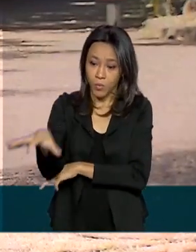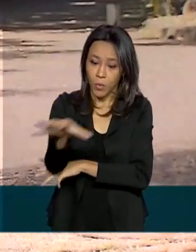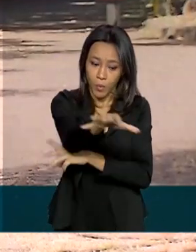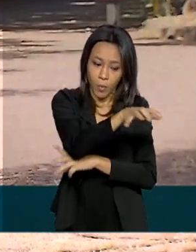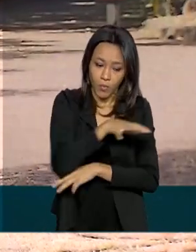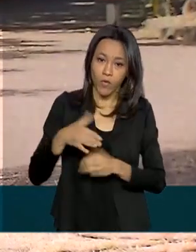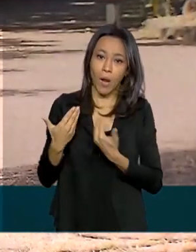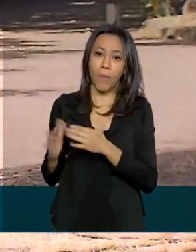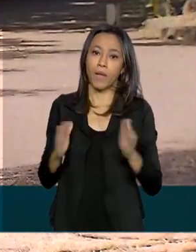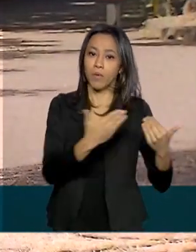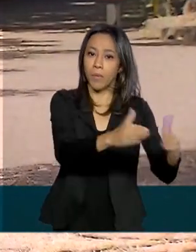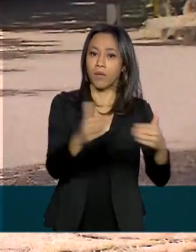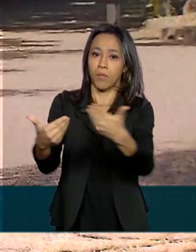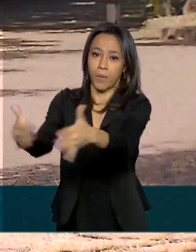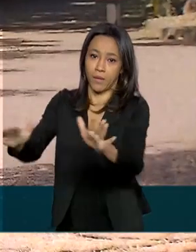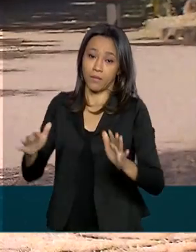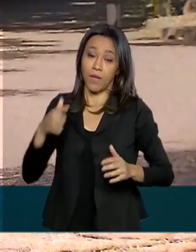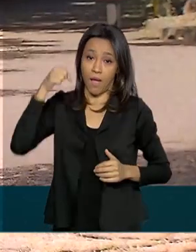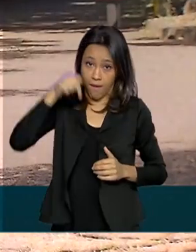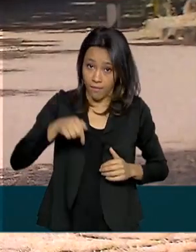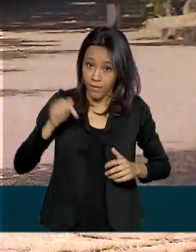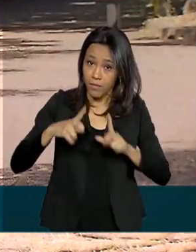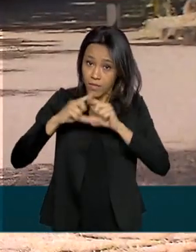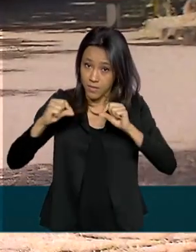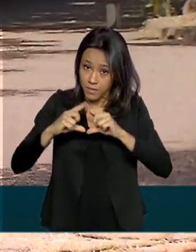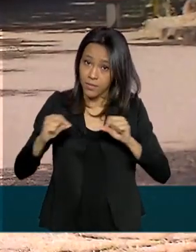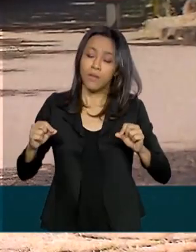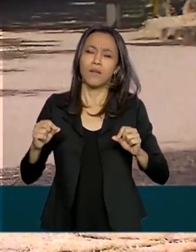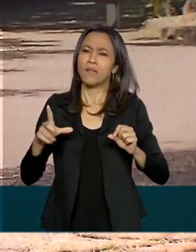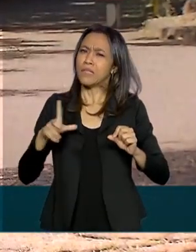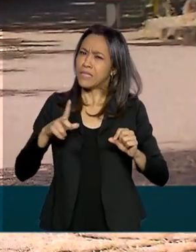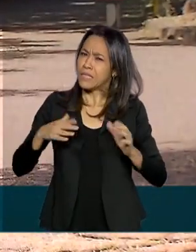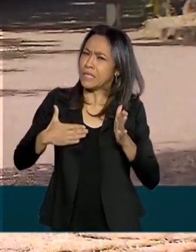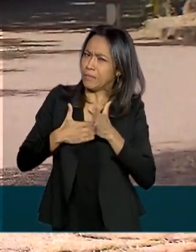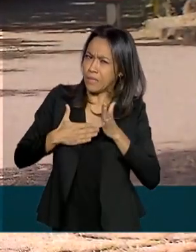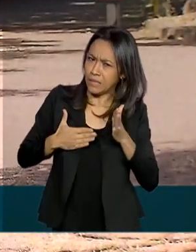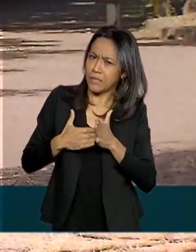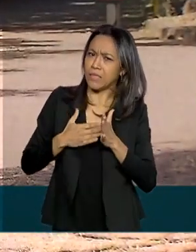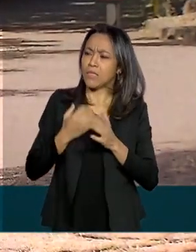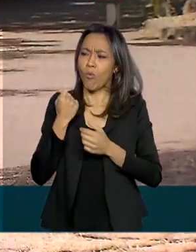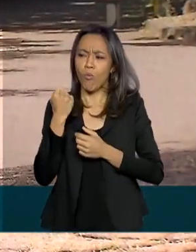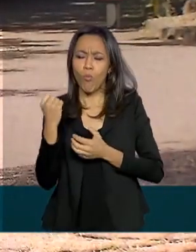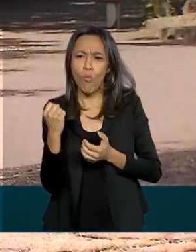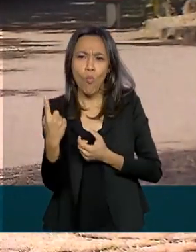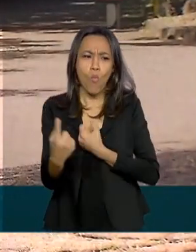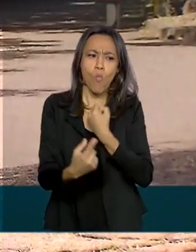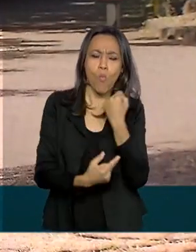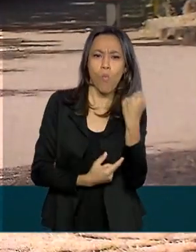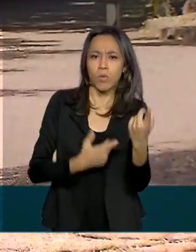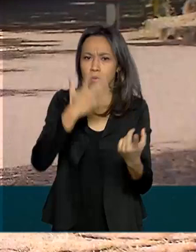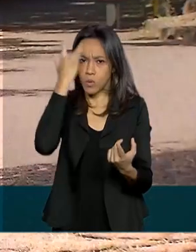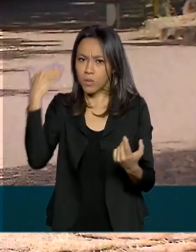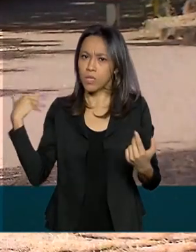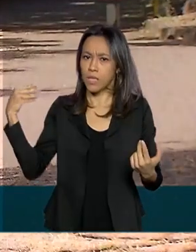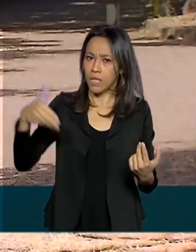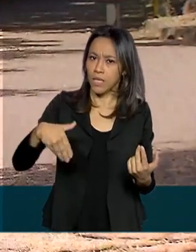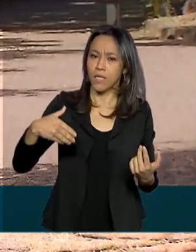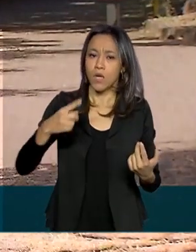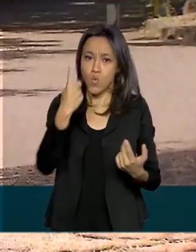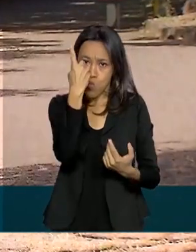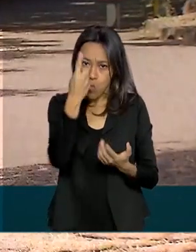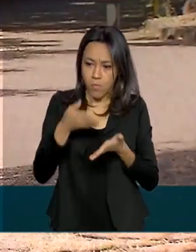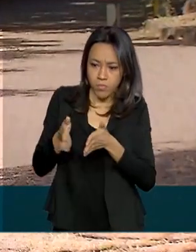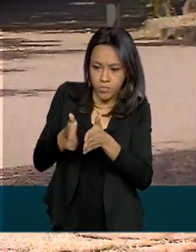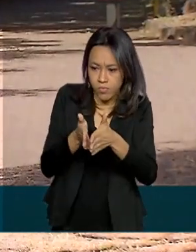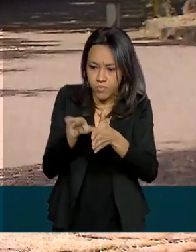Brasília é o seguinte, o acesso do público está sendo bem limitado. Só uma trilha está liberada para caminhadas, então as